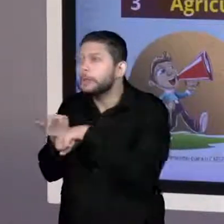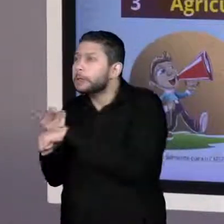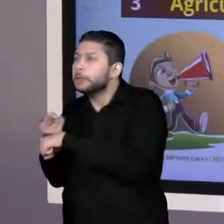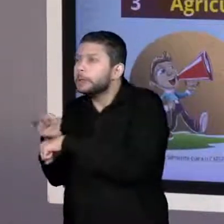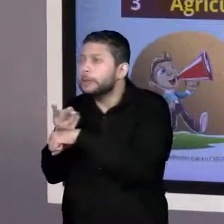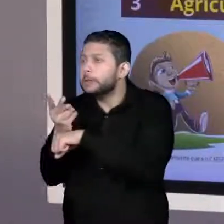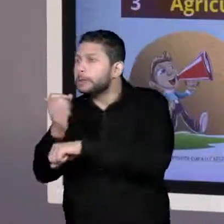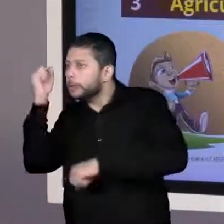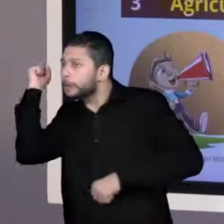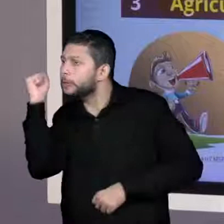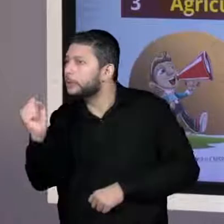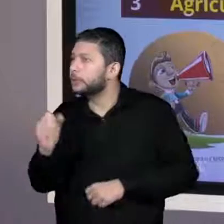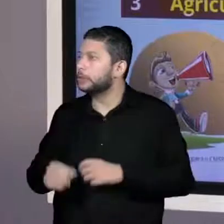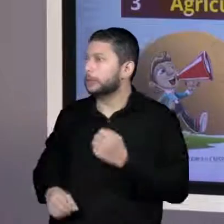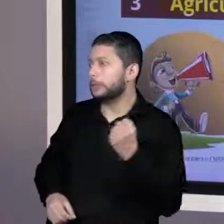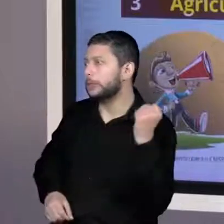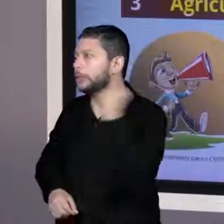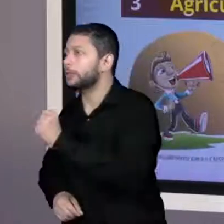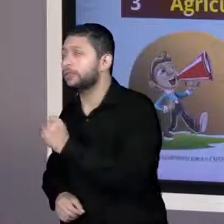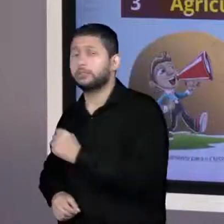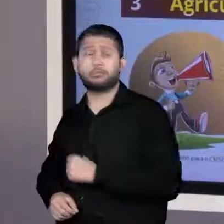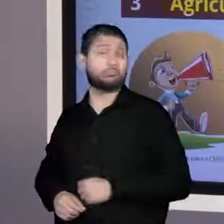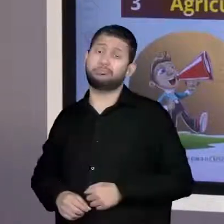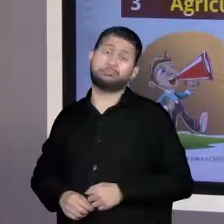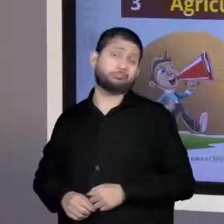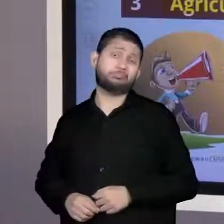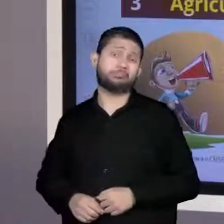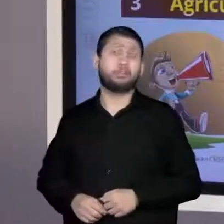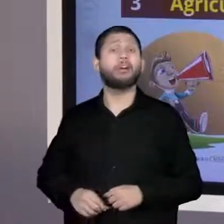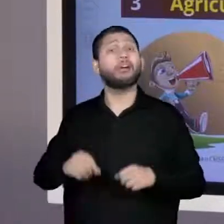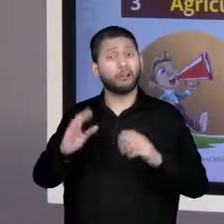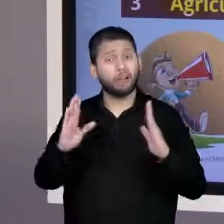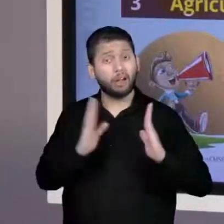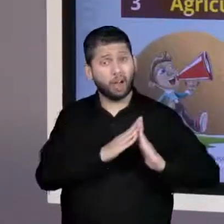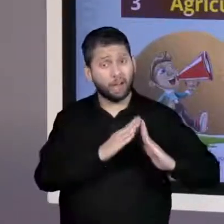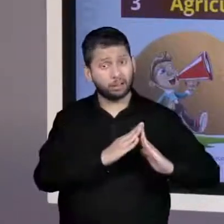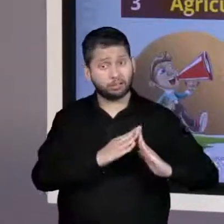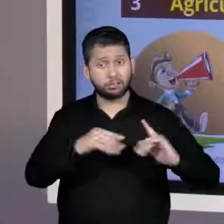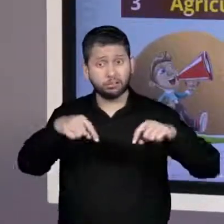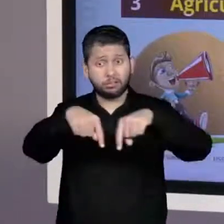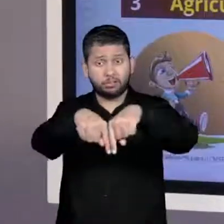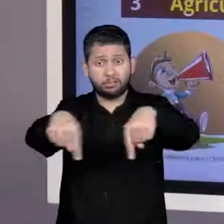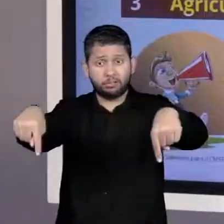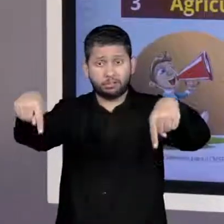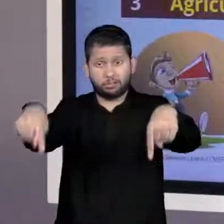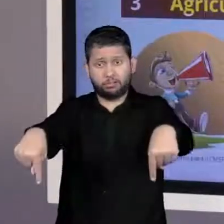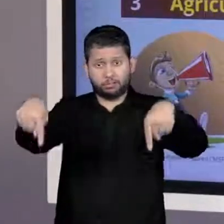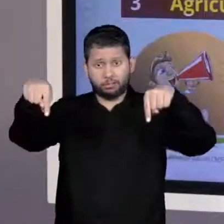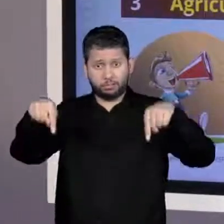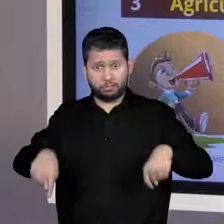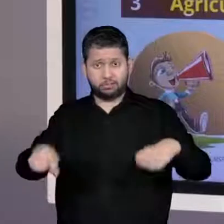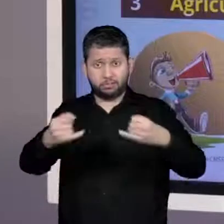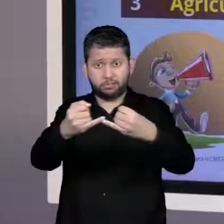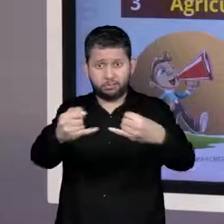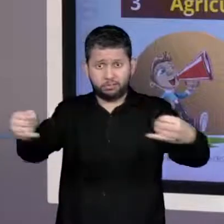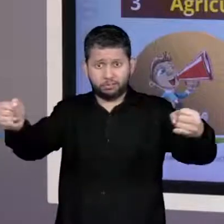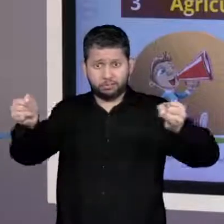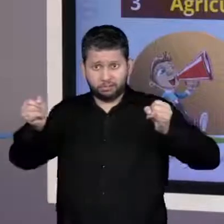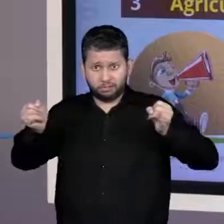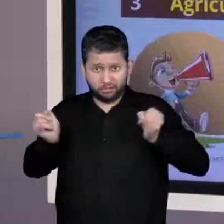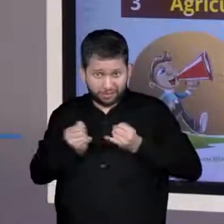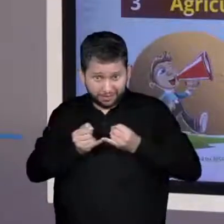esses animais de uma forma que ele tenha acesso ao animal no momento que ele precisar. Então,